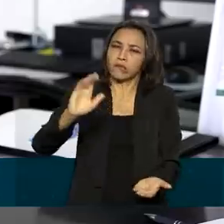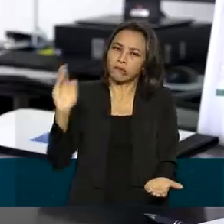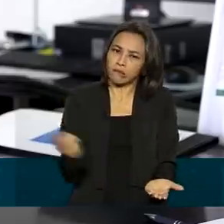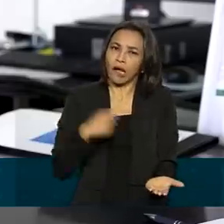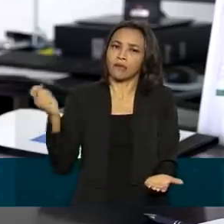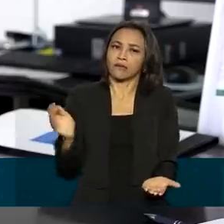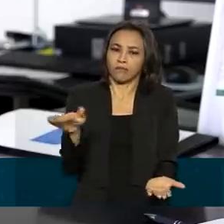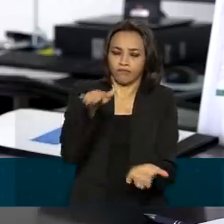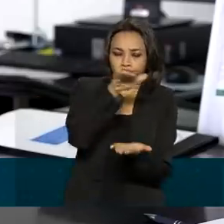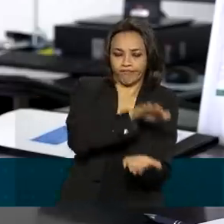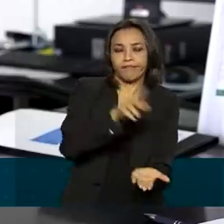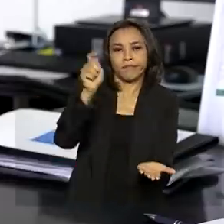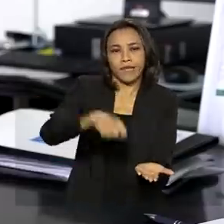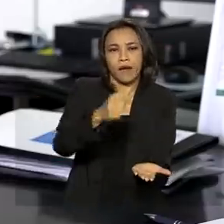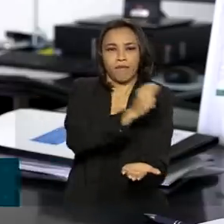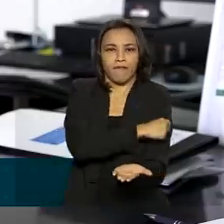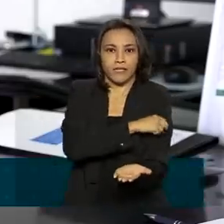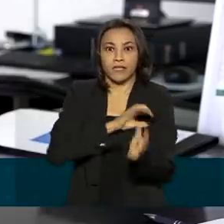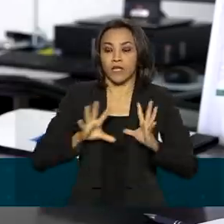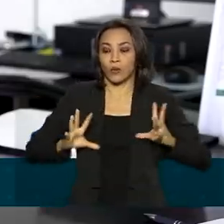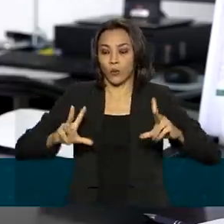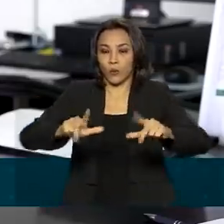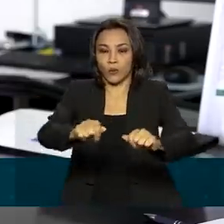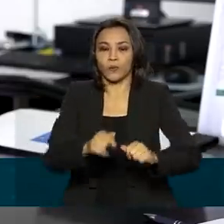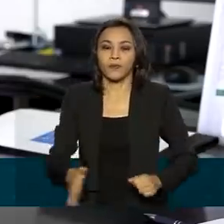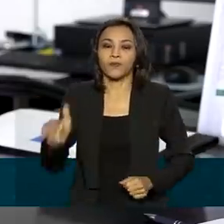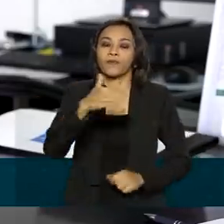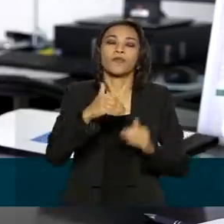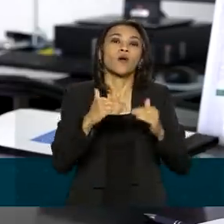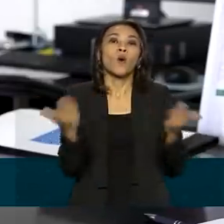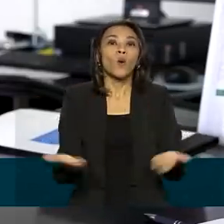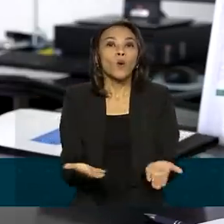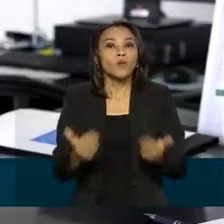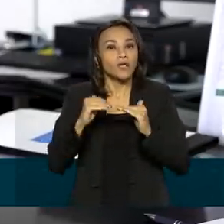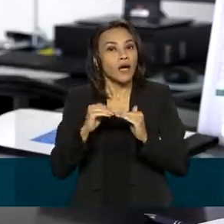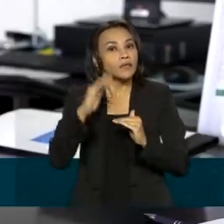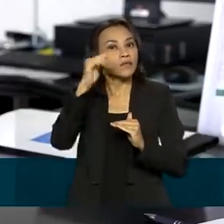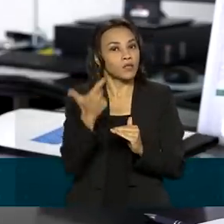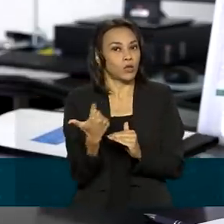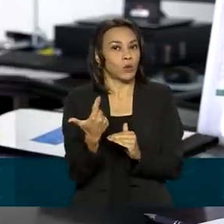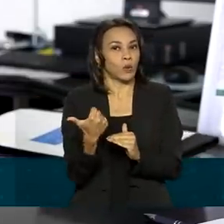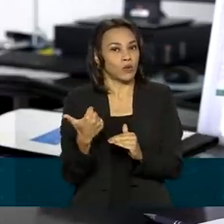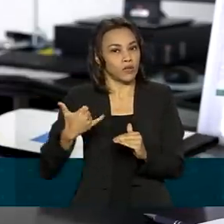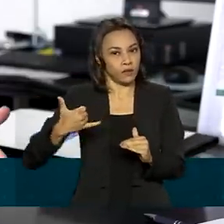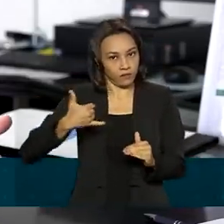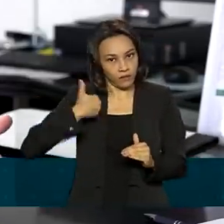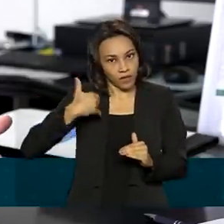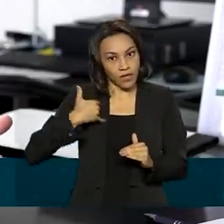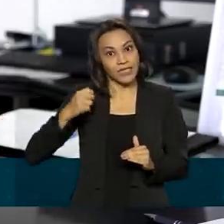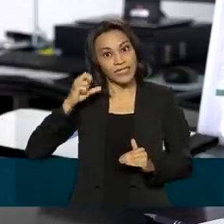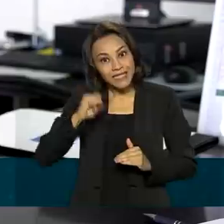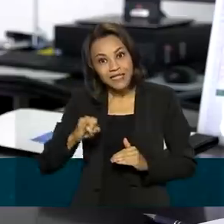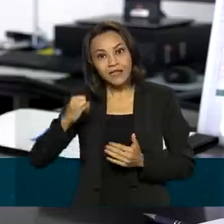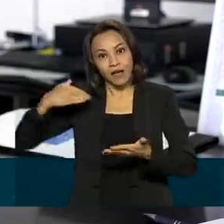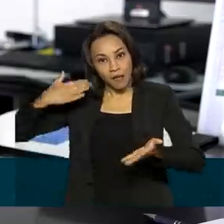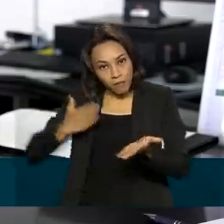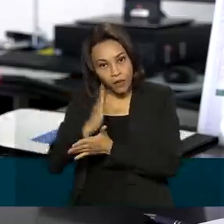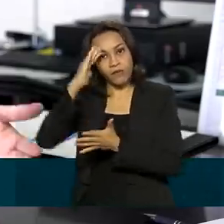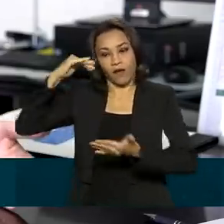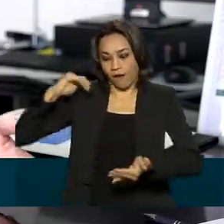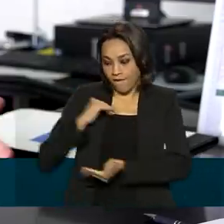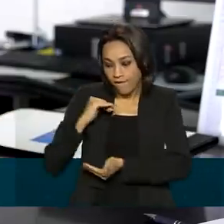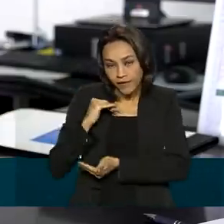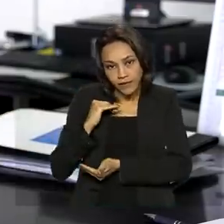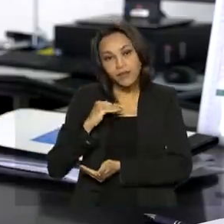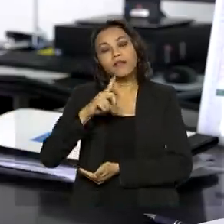Hoje vacinam-se a todos os brasileiros acima de 12 anos. Se a Anvisa aprovar, já temos doses suficientes também para